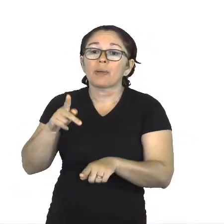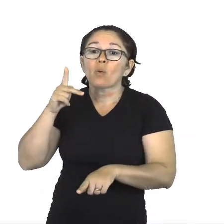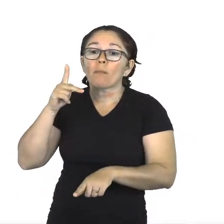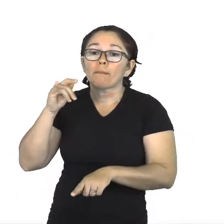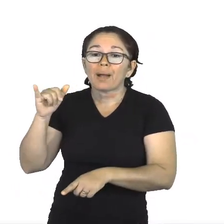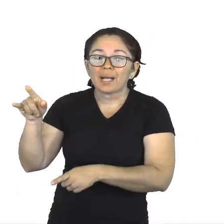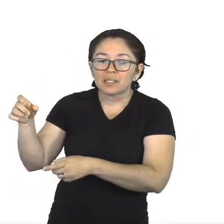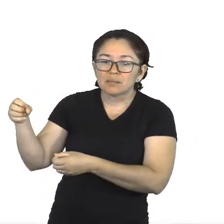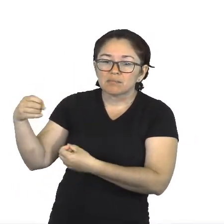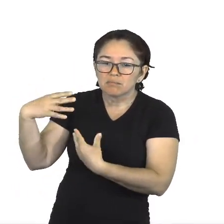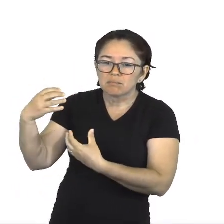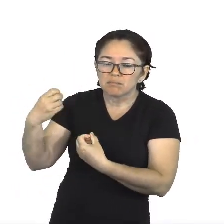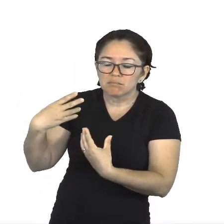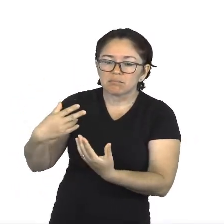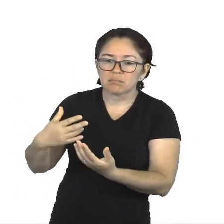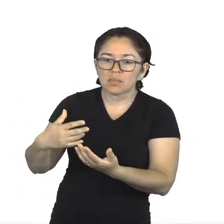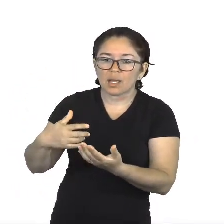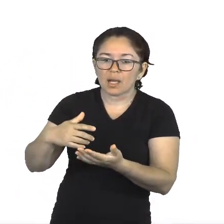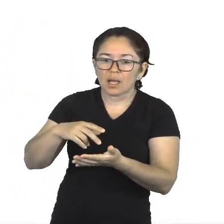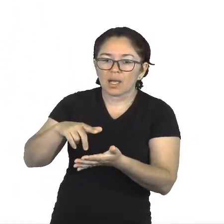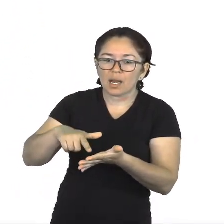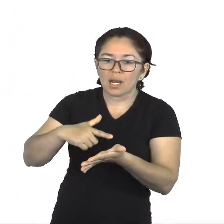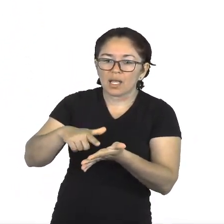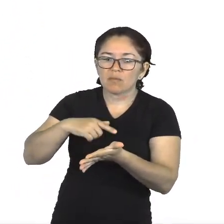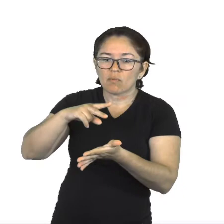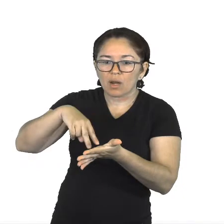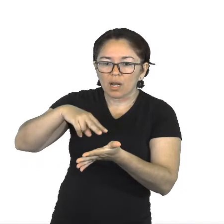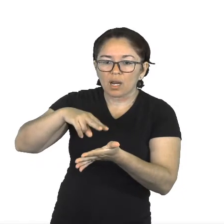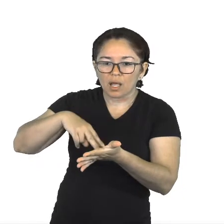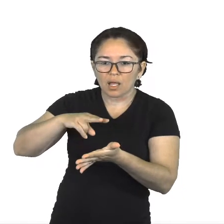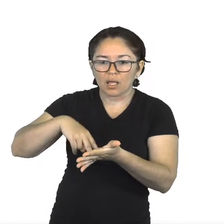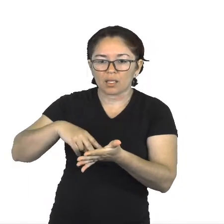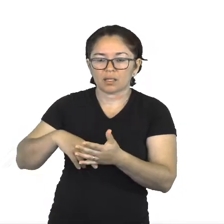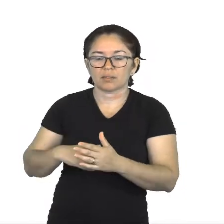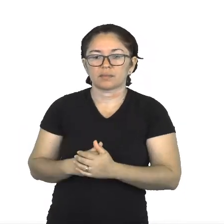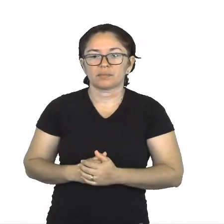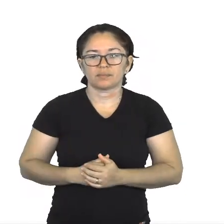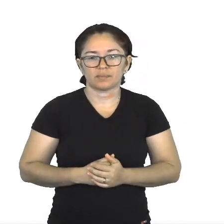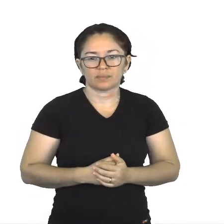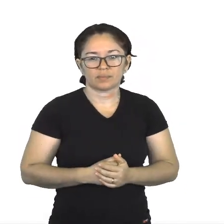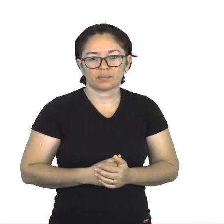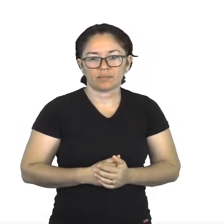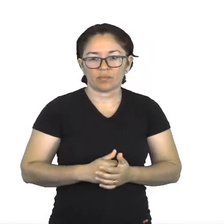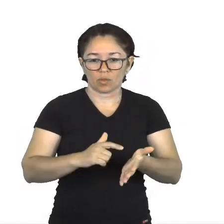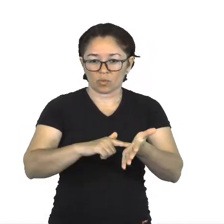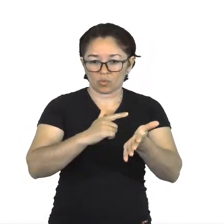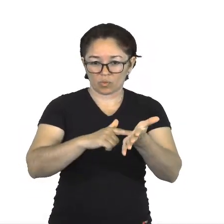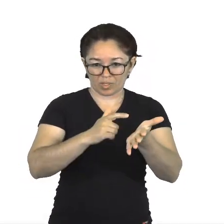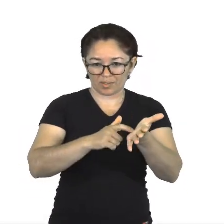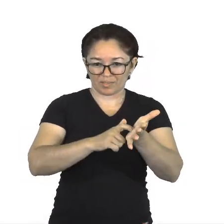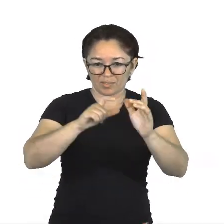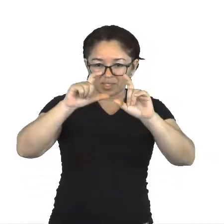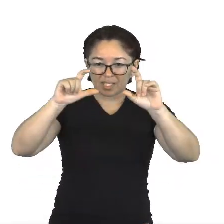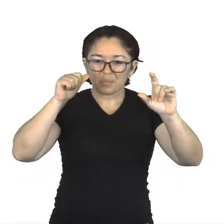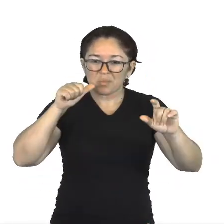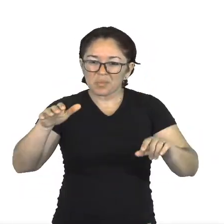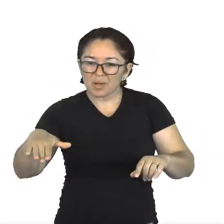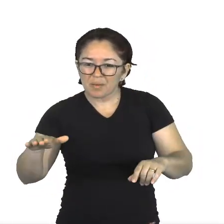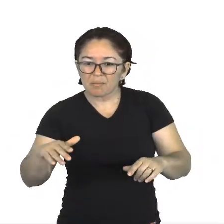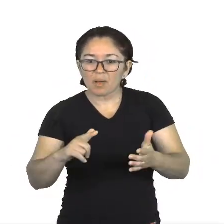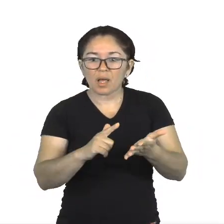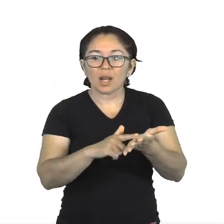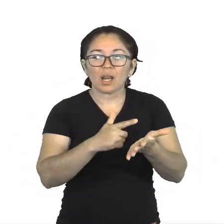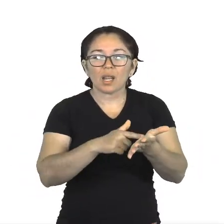que a menina rouba por aí. O livro A Menina que Roubava Livros é dividido em